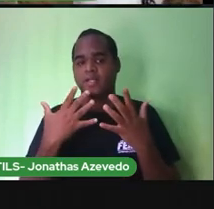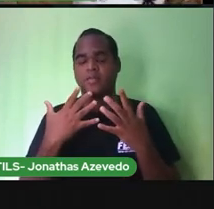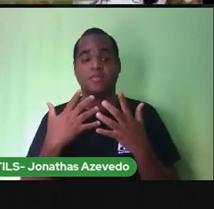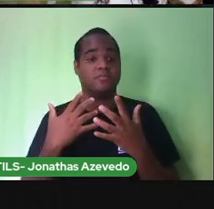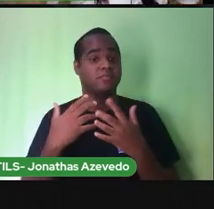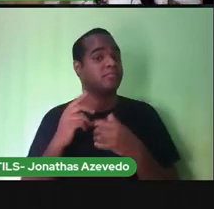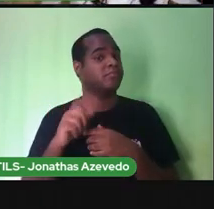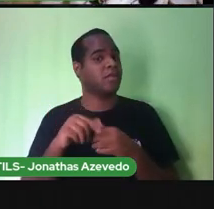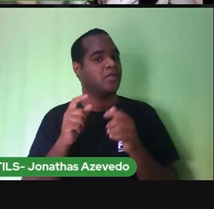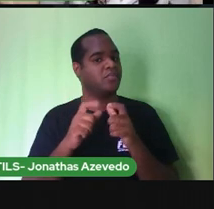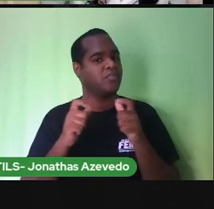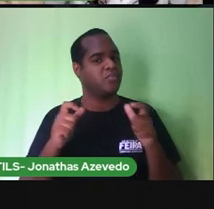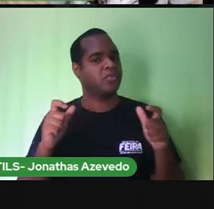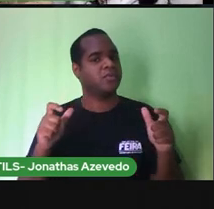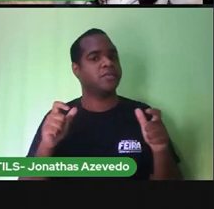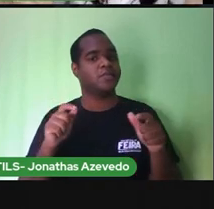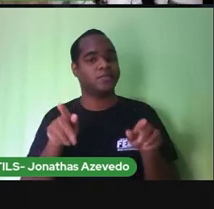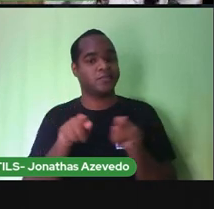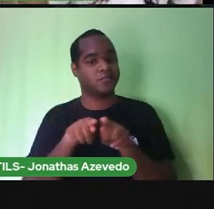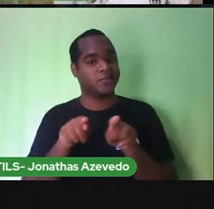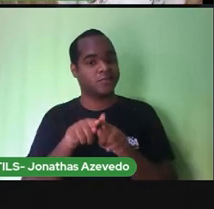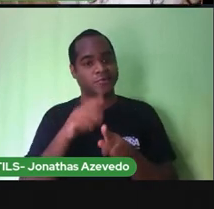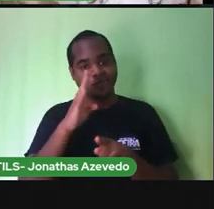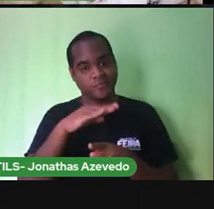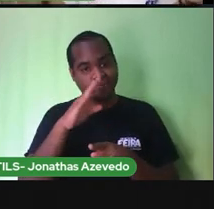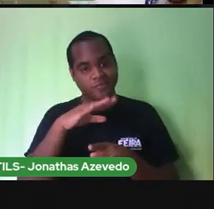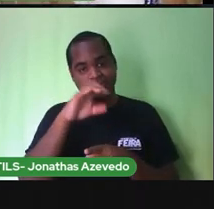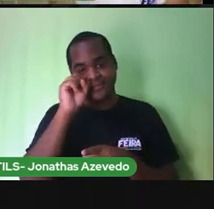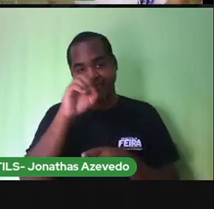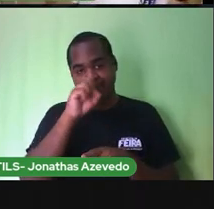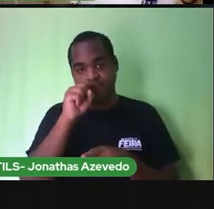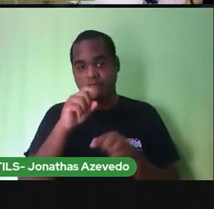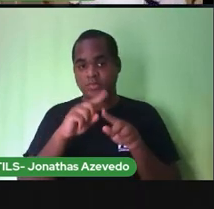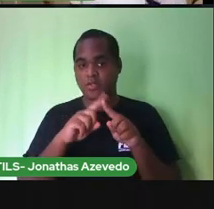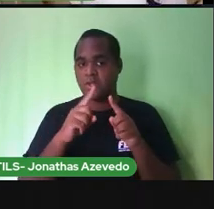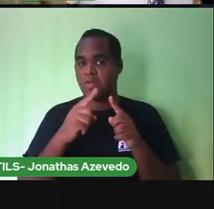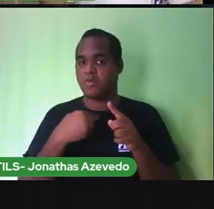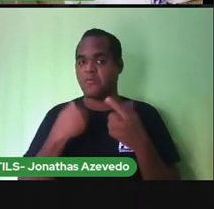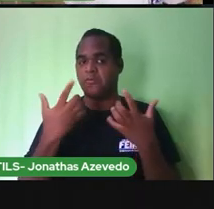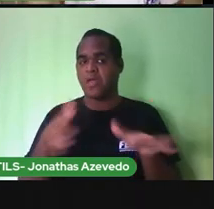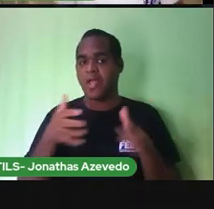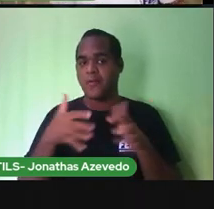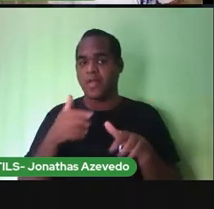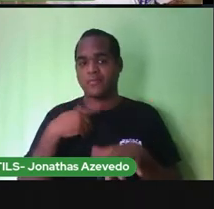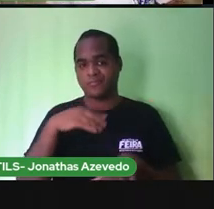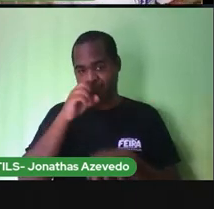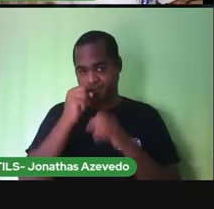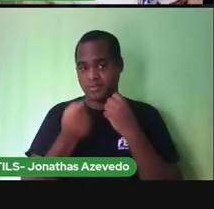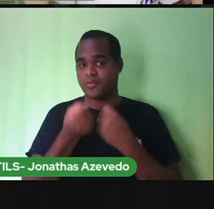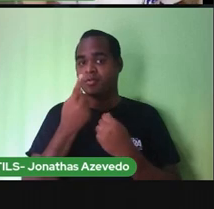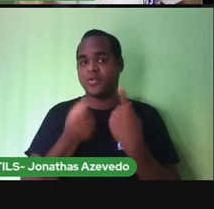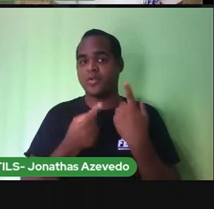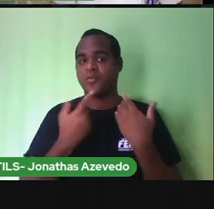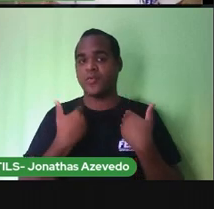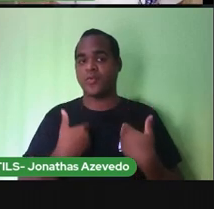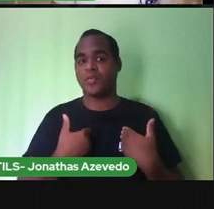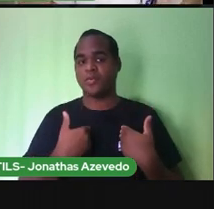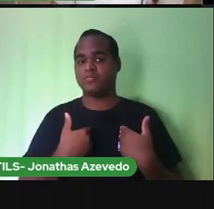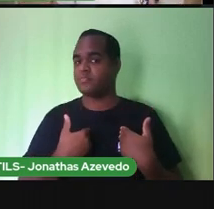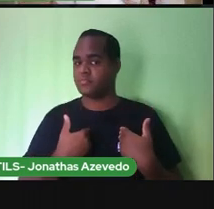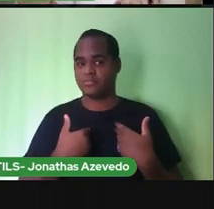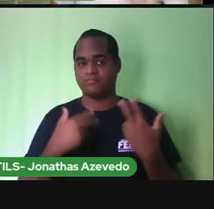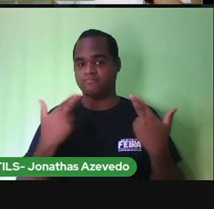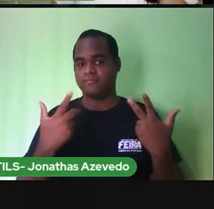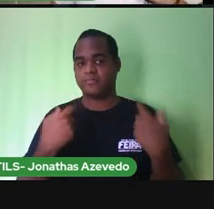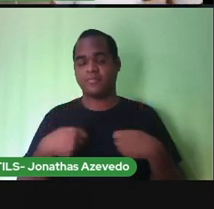e a quantidade do cheirinho. Então, a gente não quer esses cheirinhos estranhos no nosso corpo. Então, a gente precisa cuidar